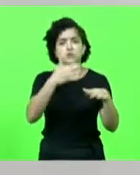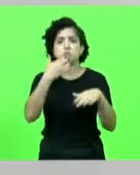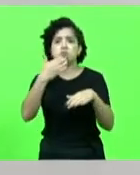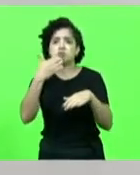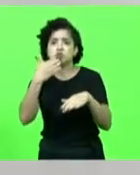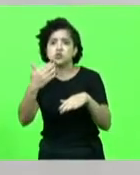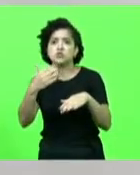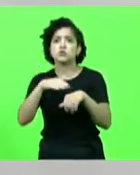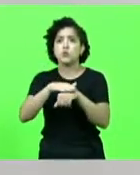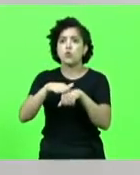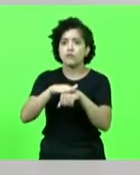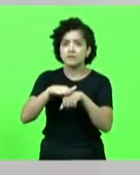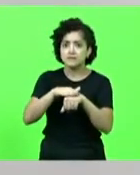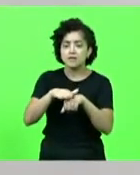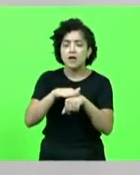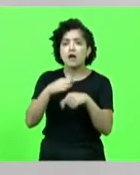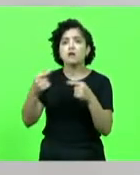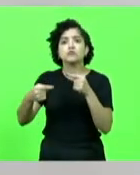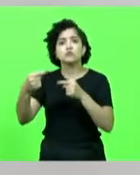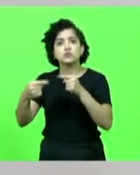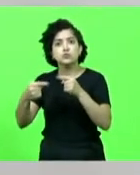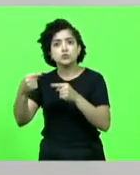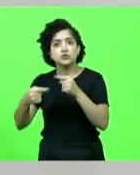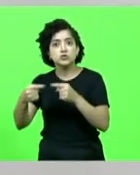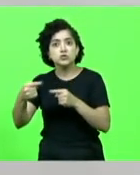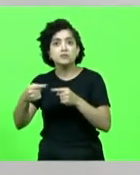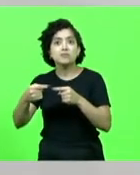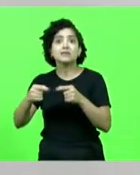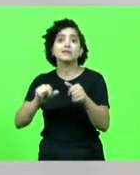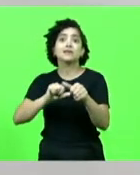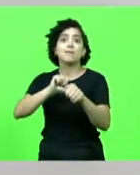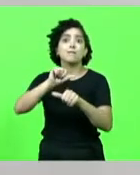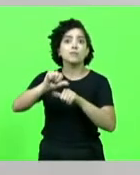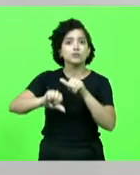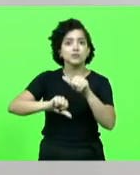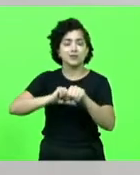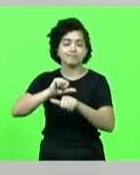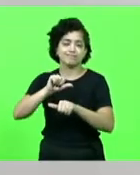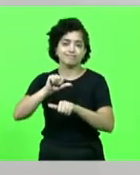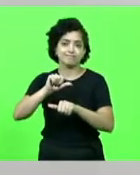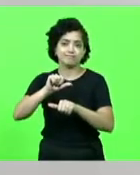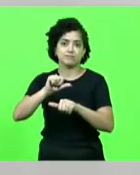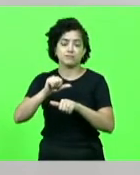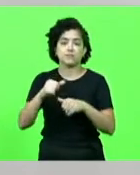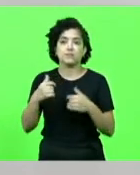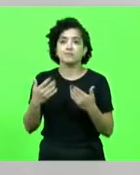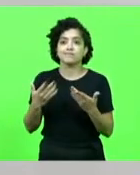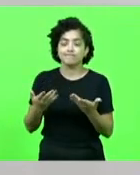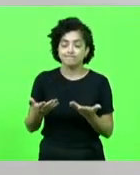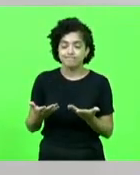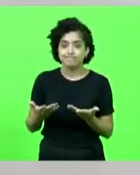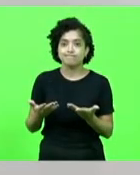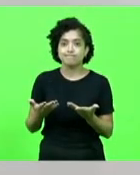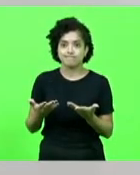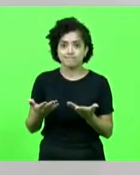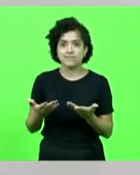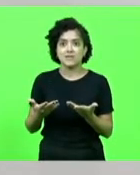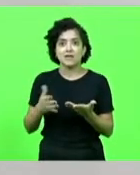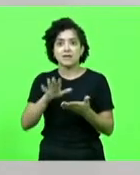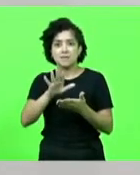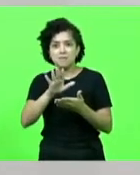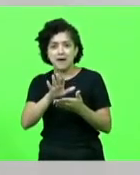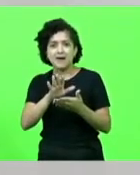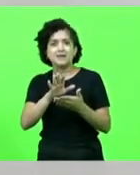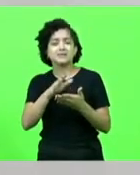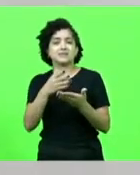conversar com os deputados, para tentar inverter, reverter a situação. Mas fizeram isso de forma sorrateira nessa